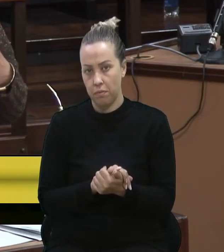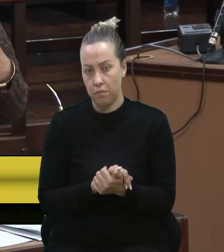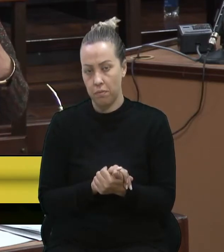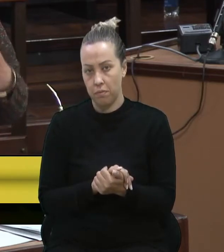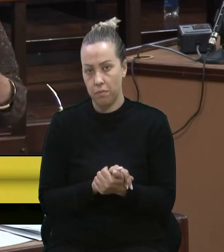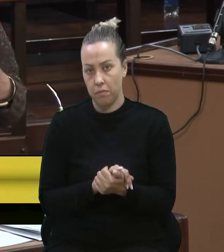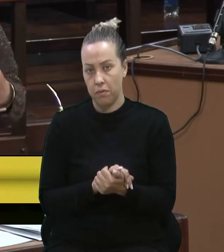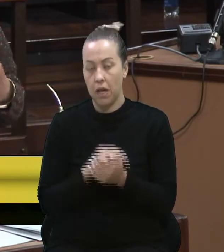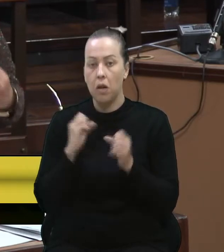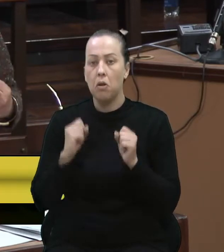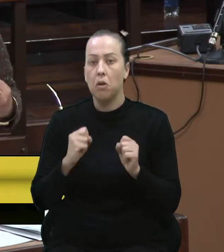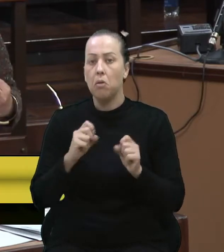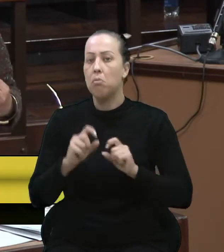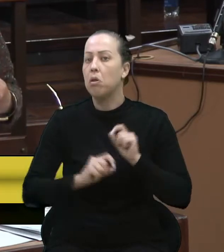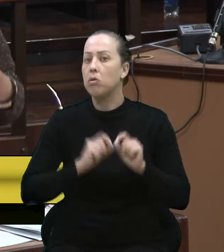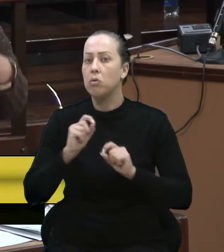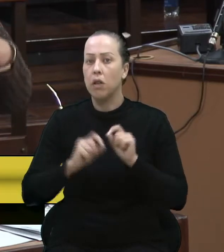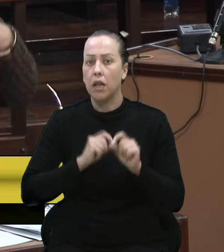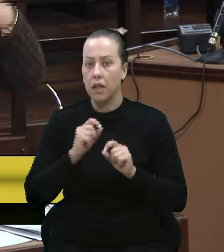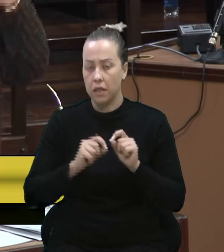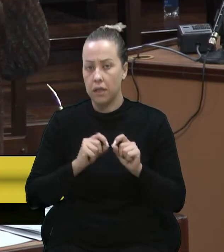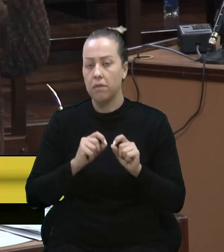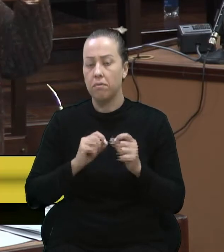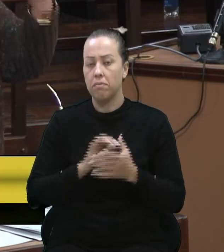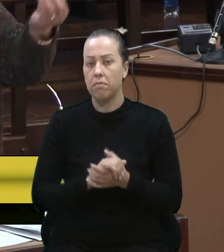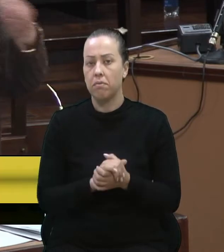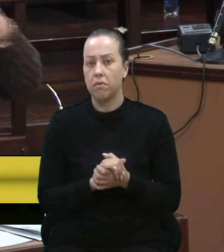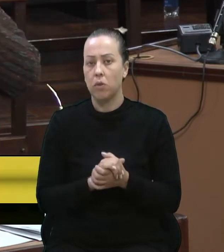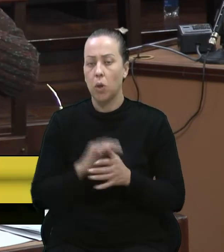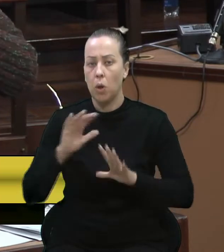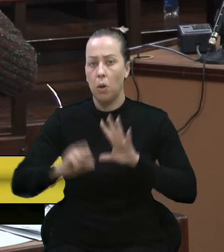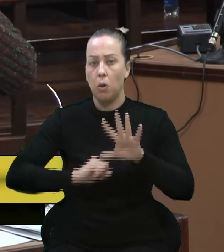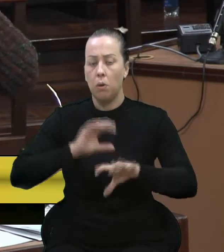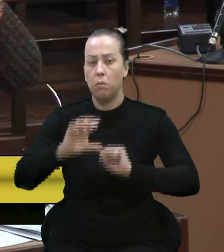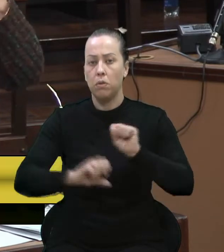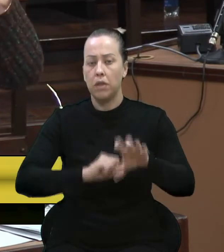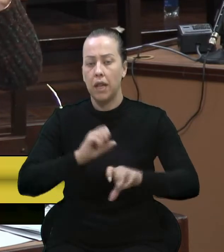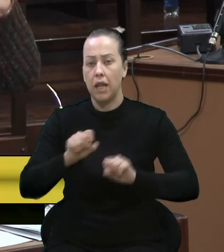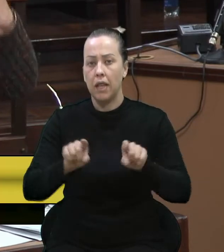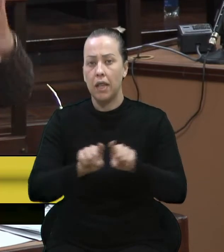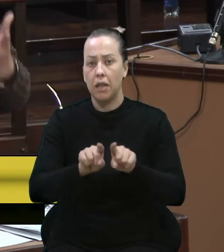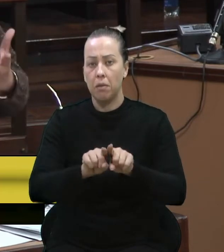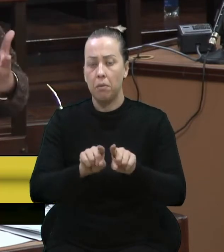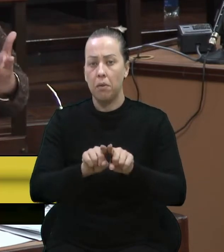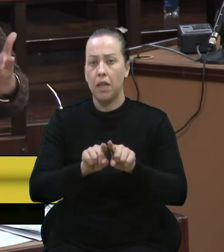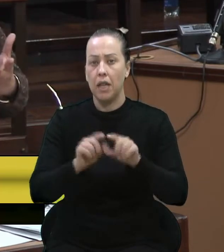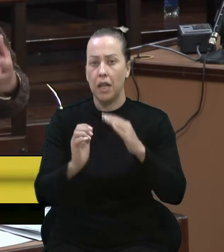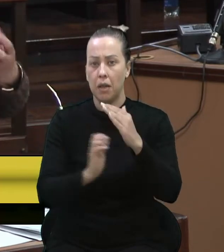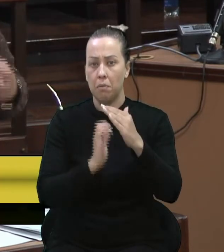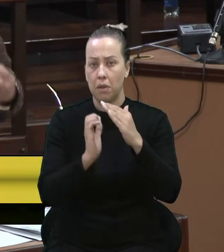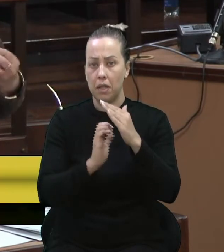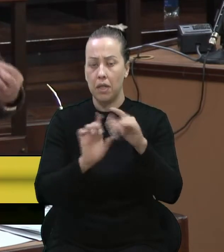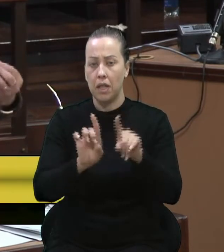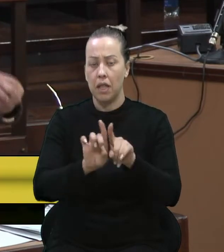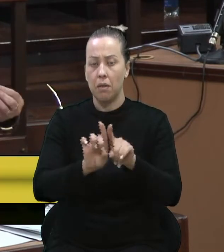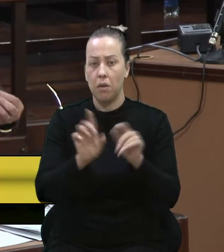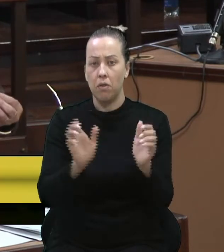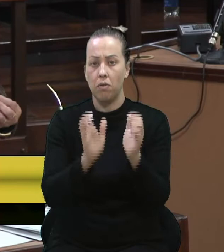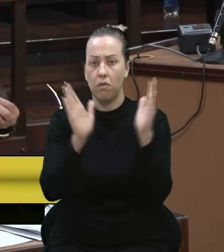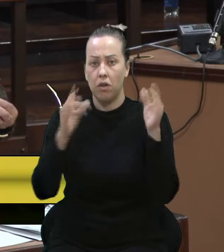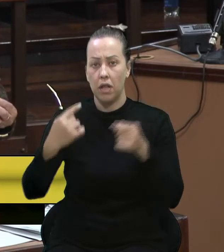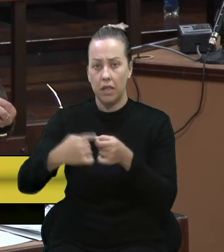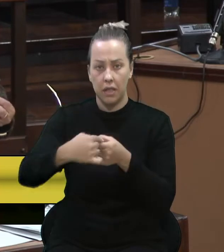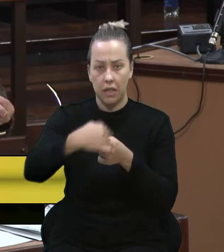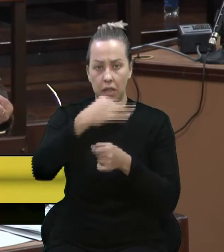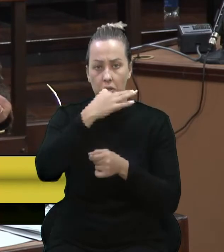poderão ser feitos ou ir buscar recursos em empresas também fora da nossa cidade de